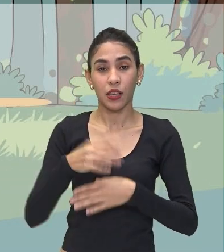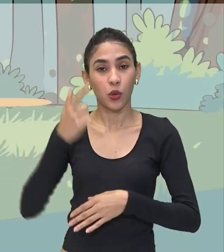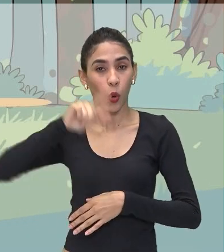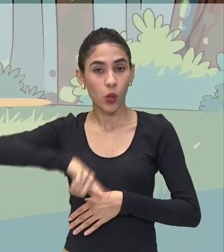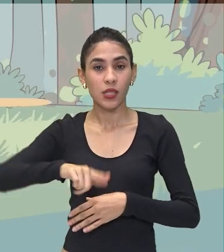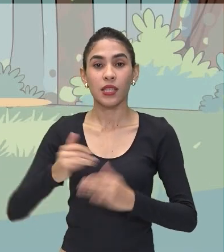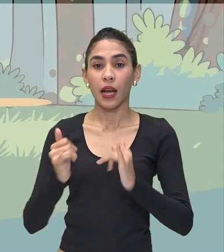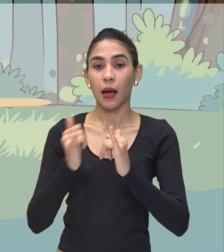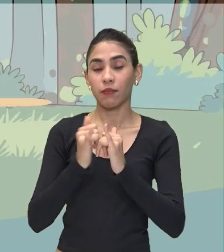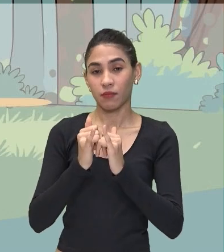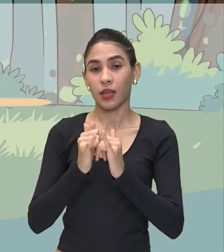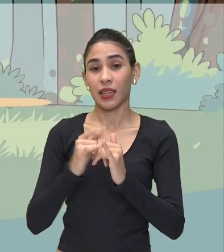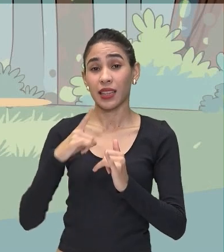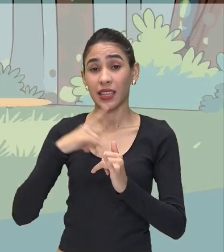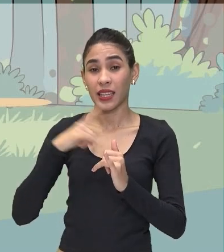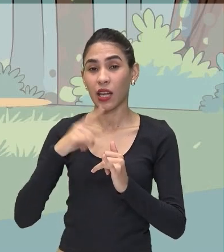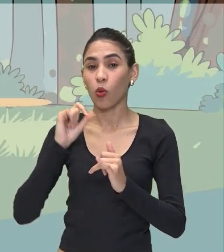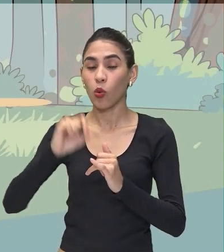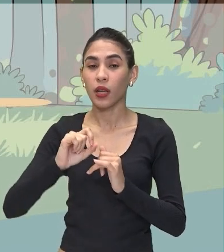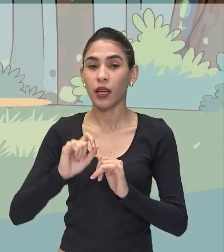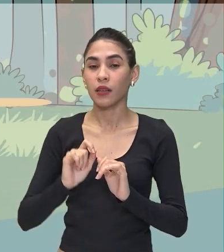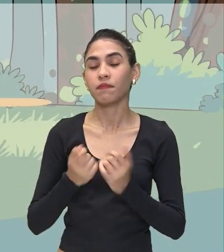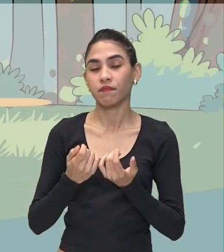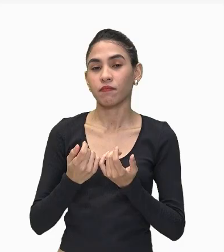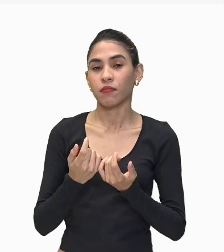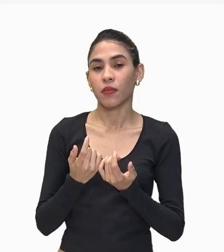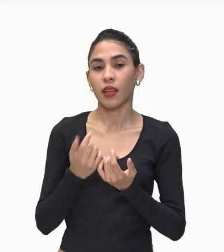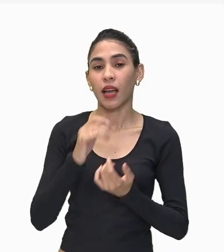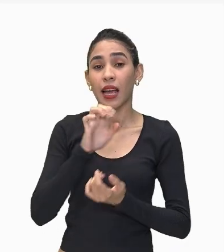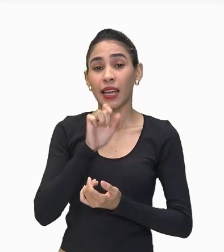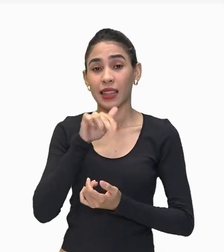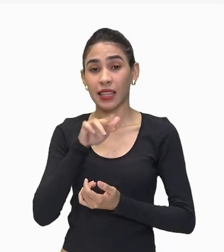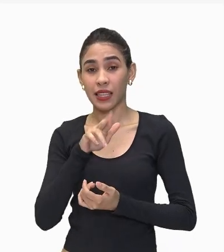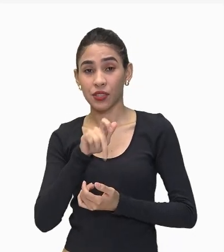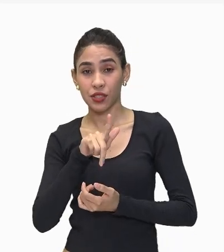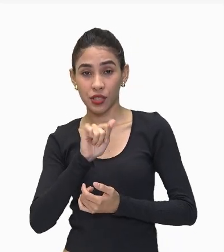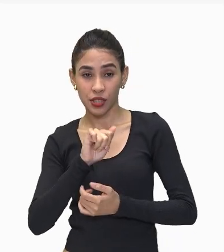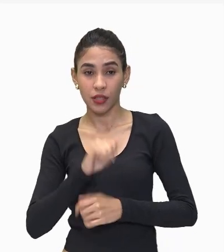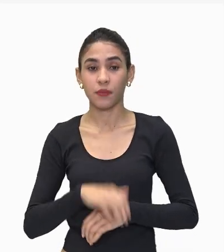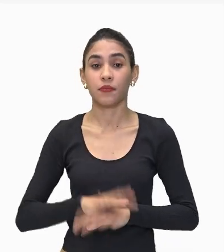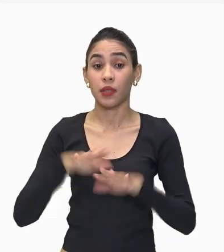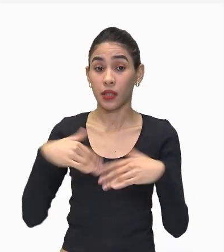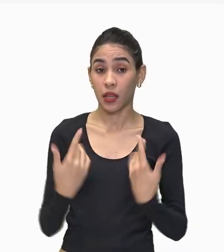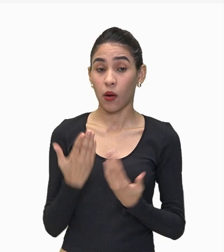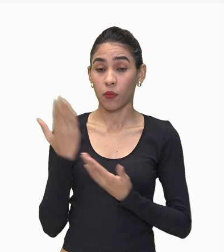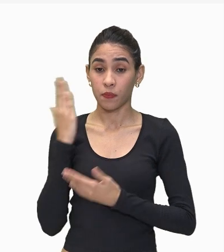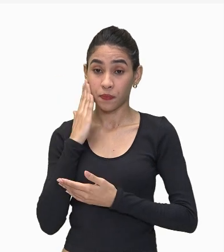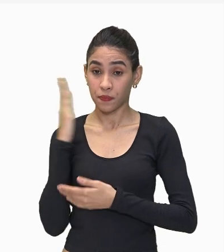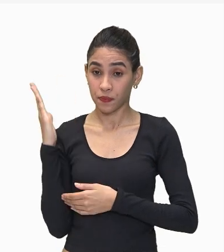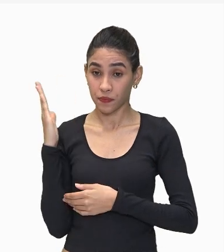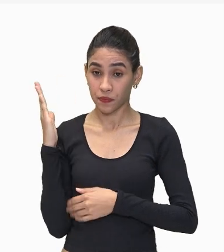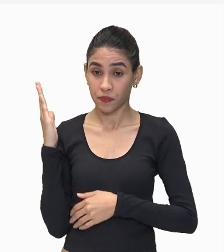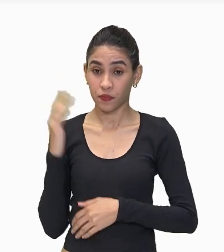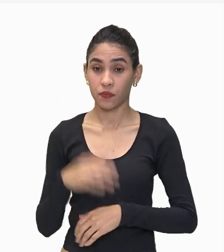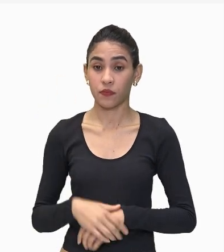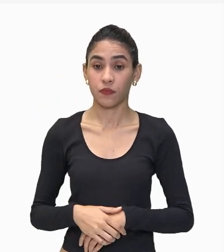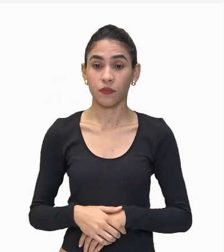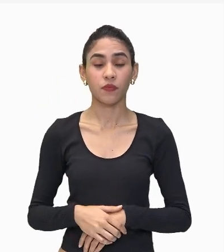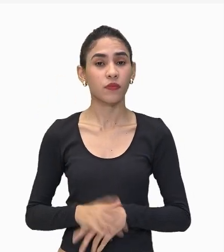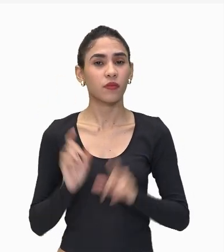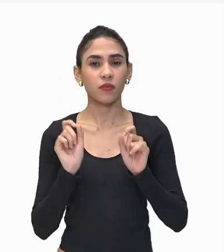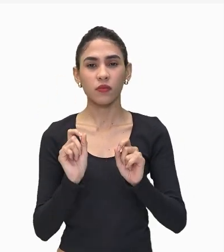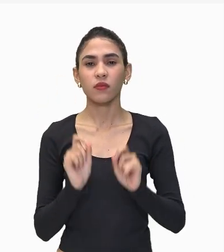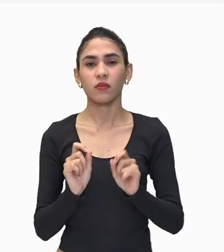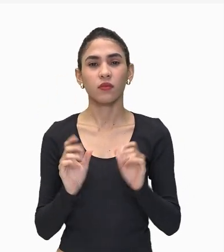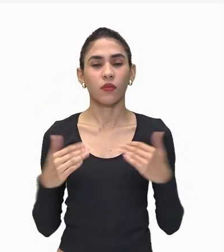energia Então falando aqui Do fluxo de energia A gente está falando exatamente Do que o animal Ele